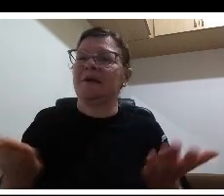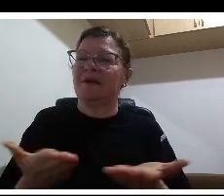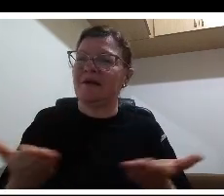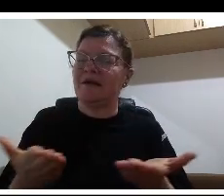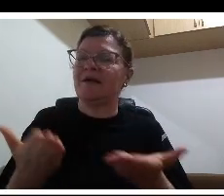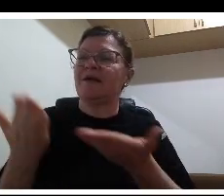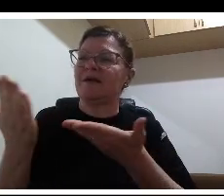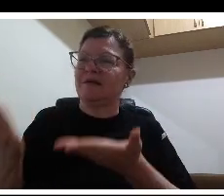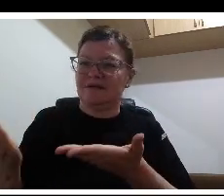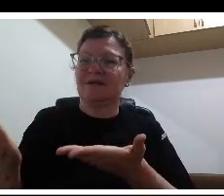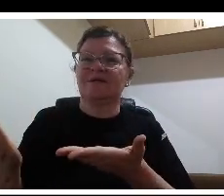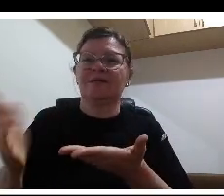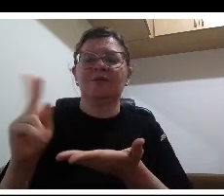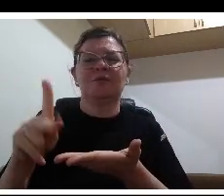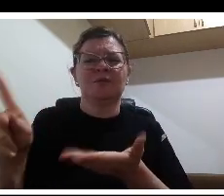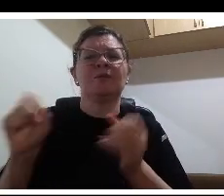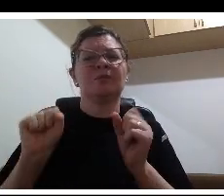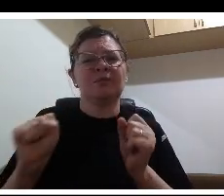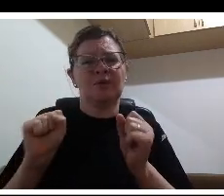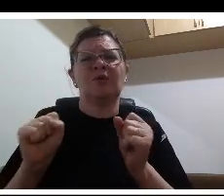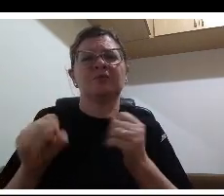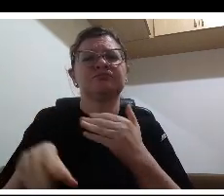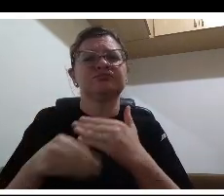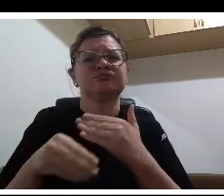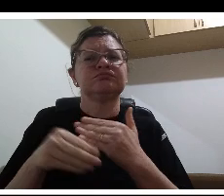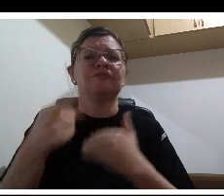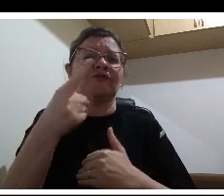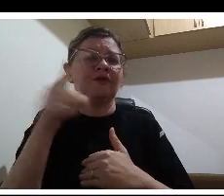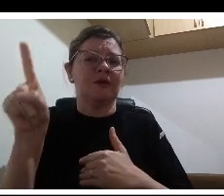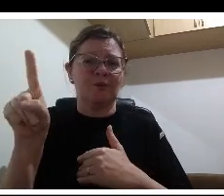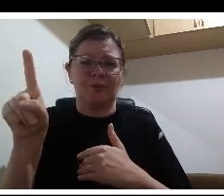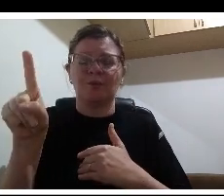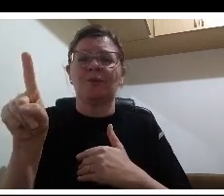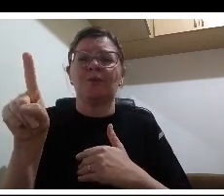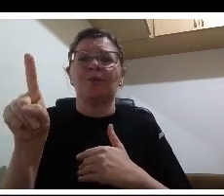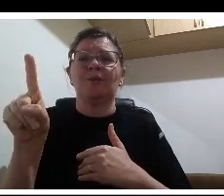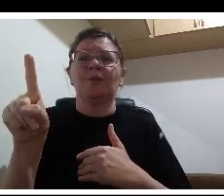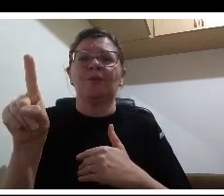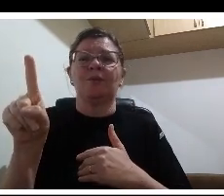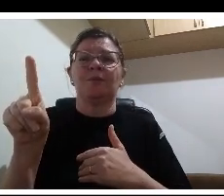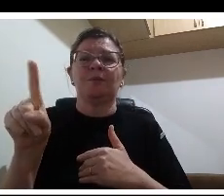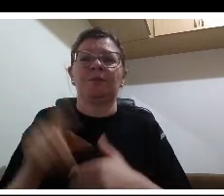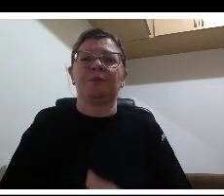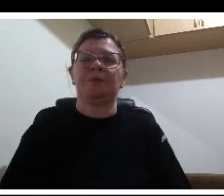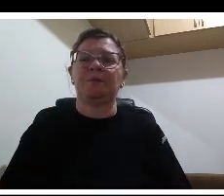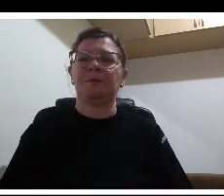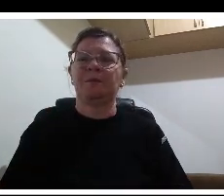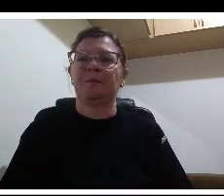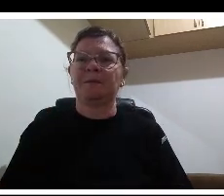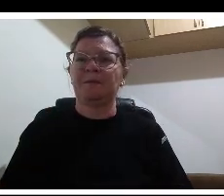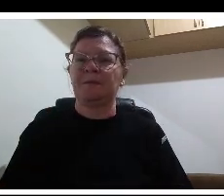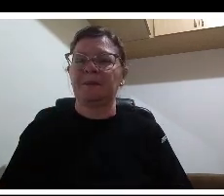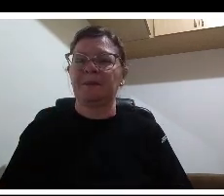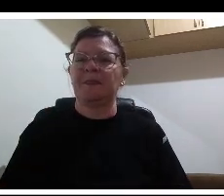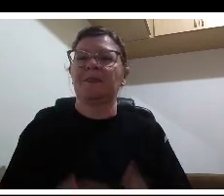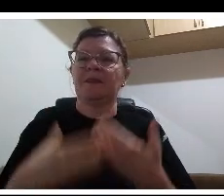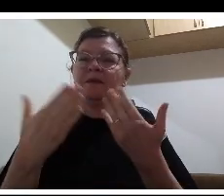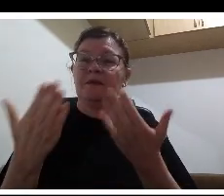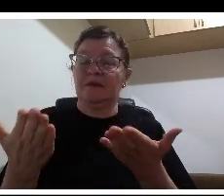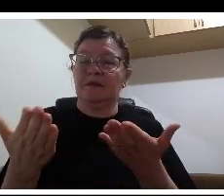mas o caminho se faz ao caminhar então cada professor tem que constituir o seu caminho eu diria que